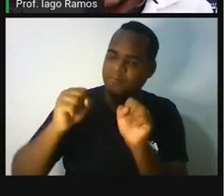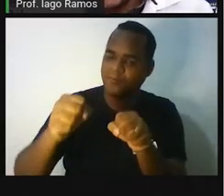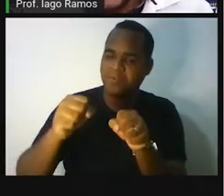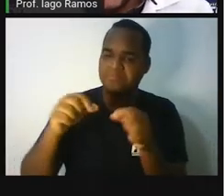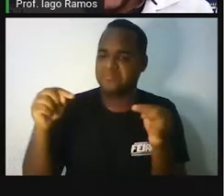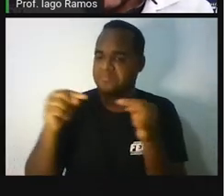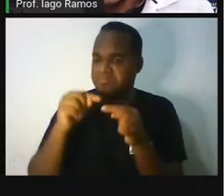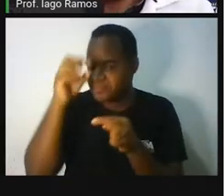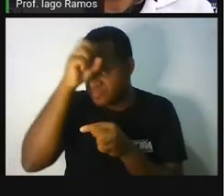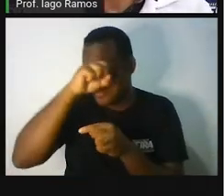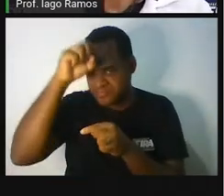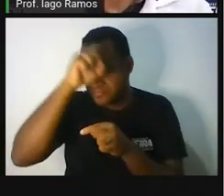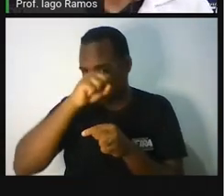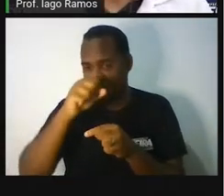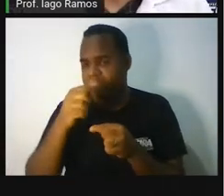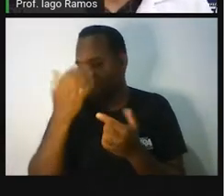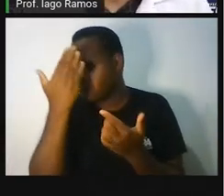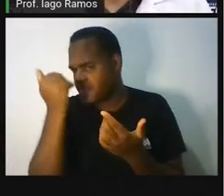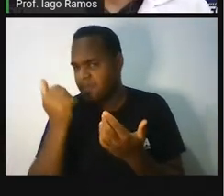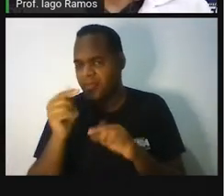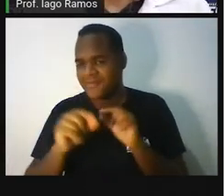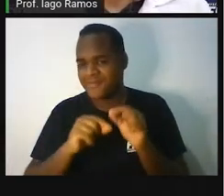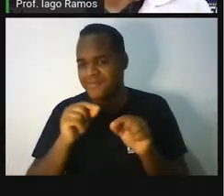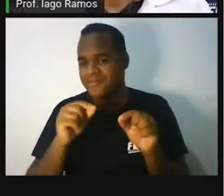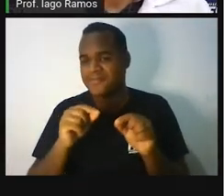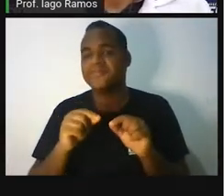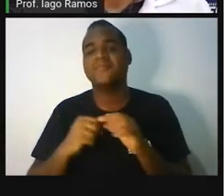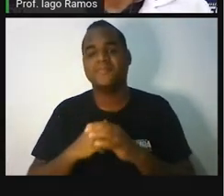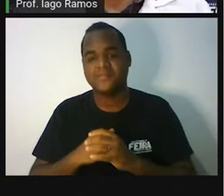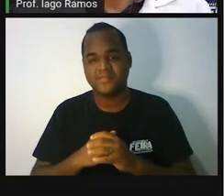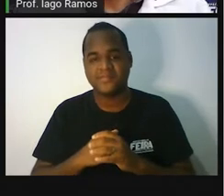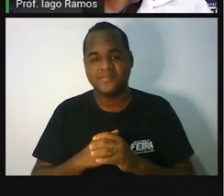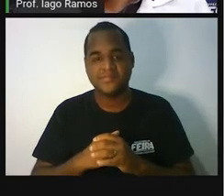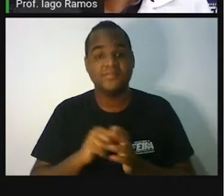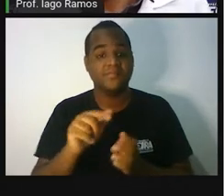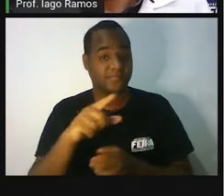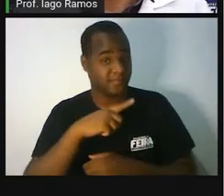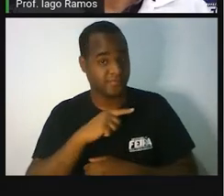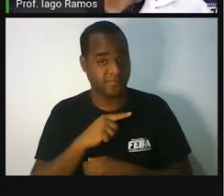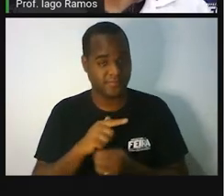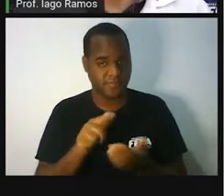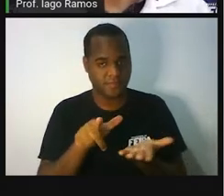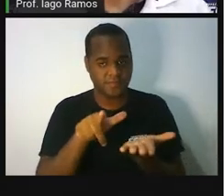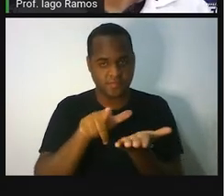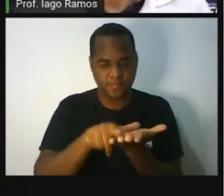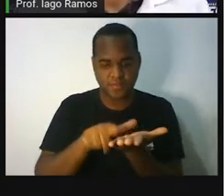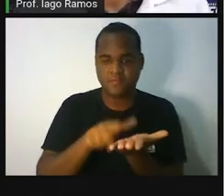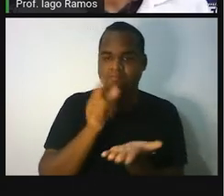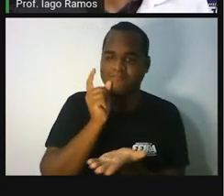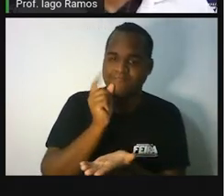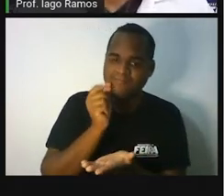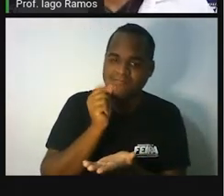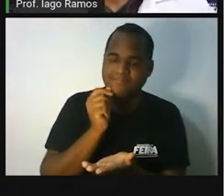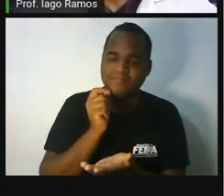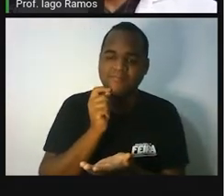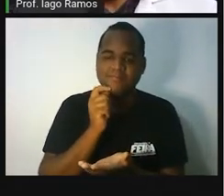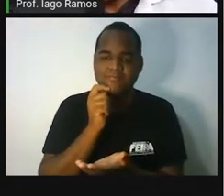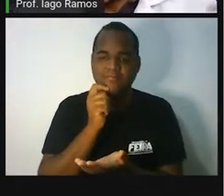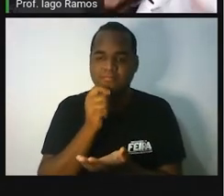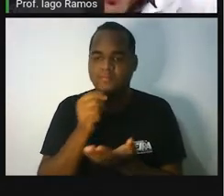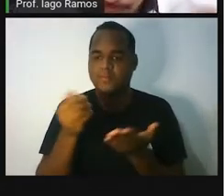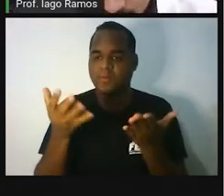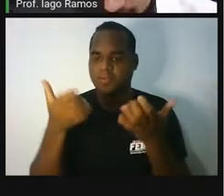o é isso? Bom, primeiro eu peço que você tenha em mãos aí um papel e um lápis. Porque a gente vai